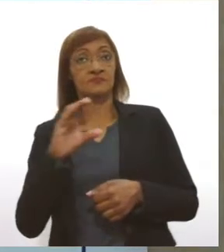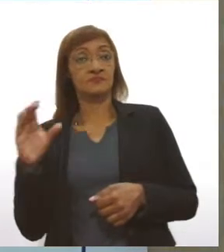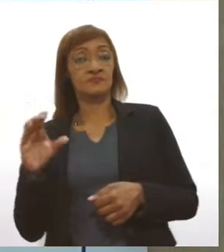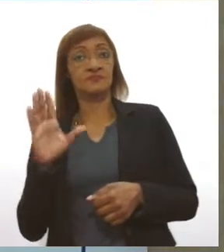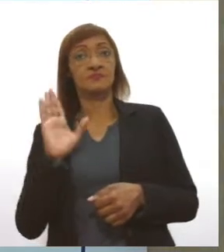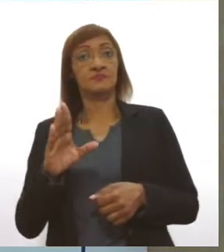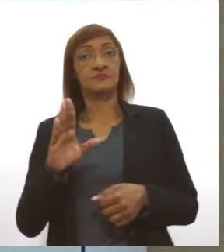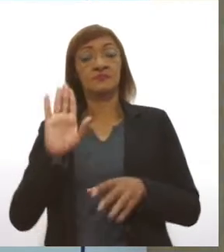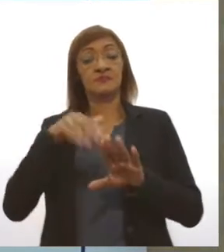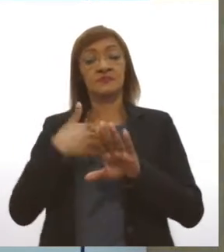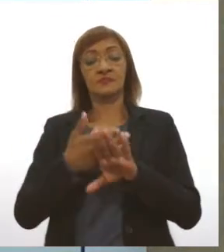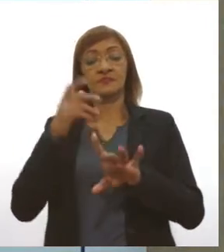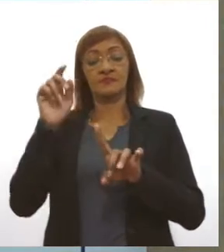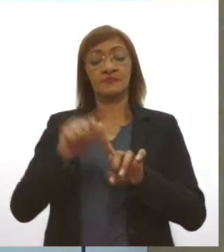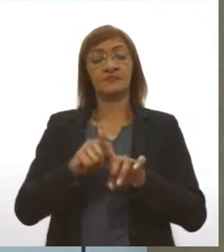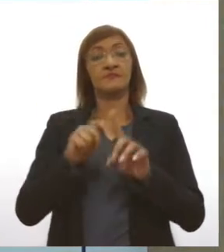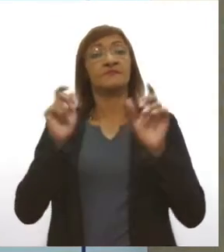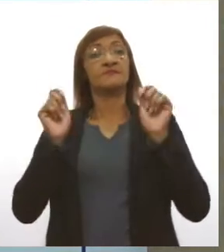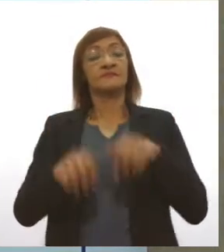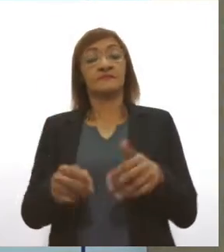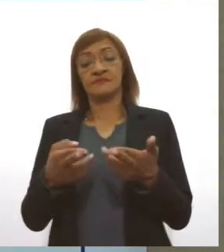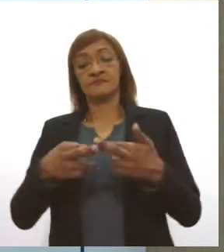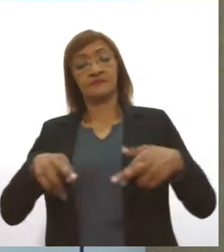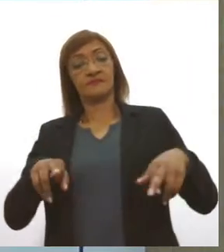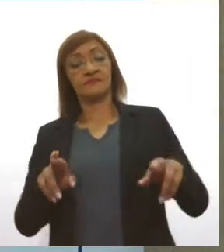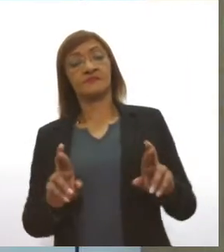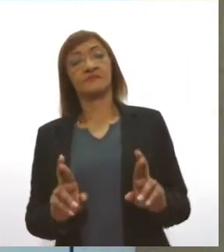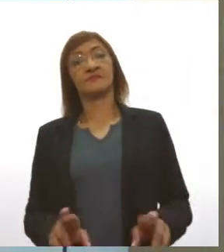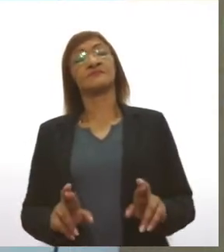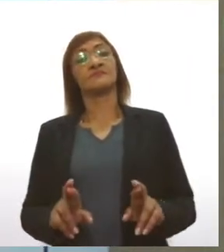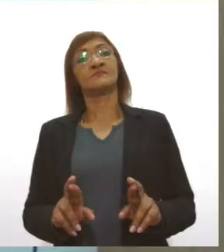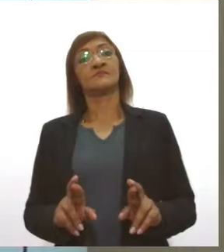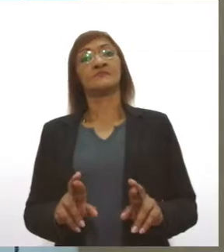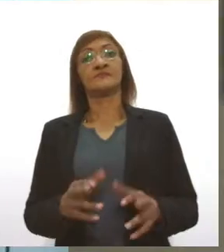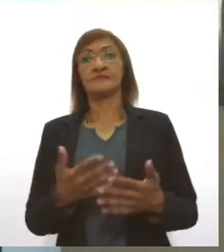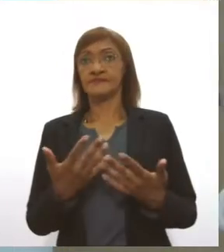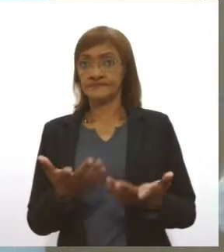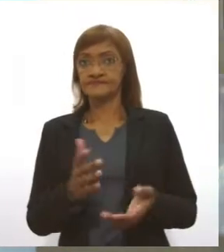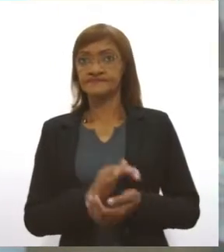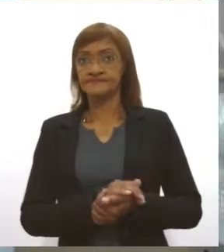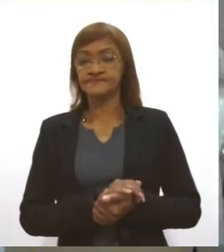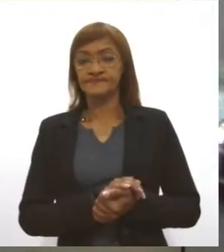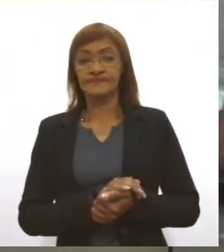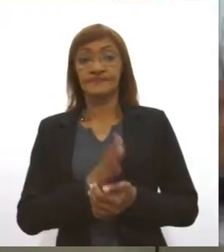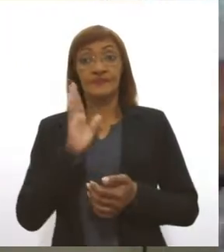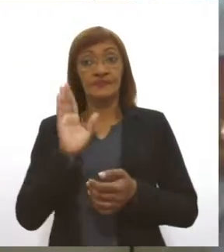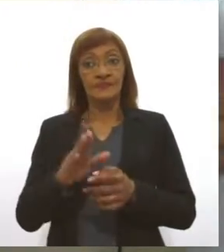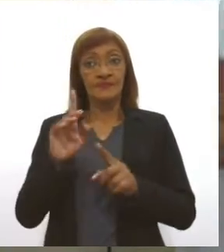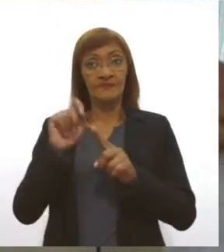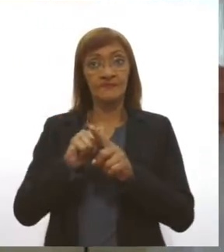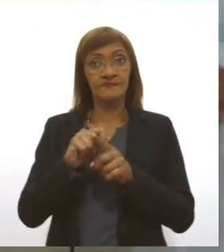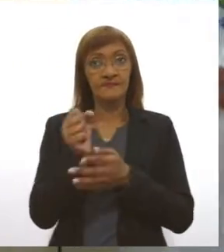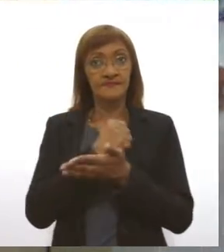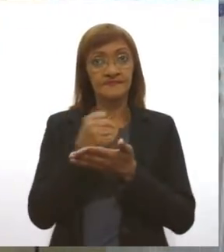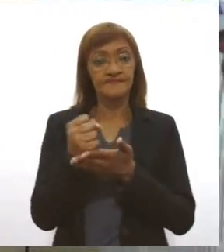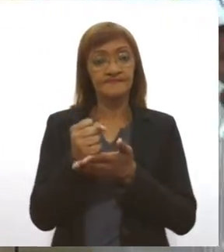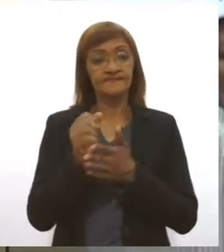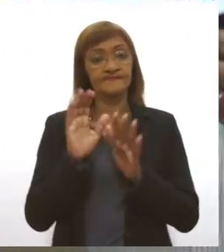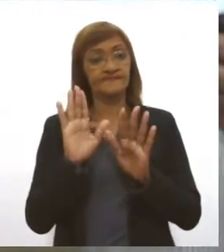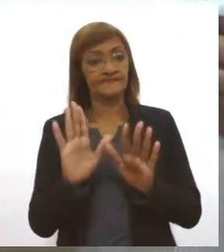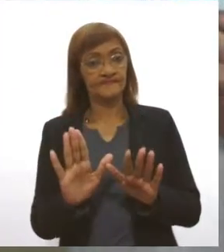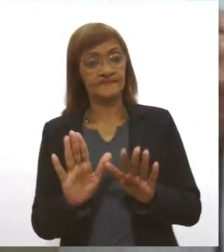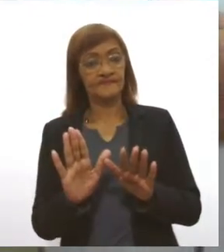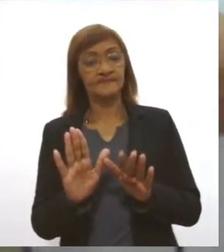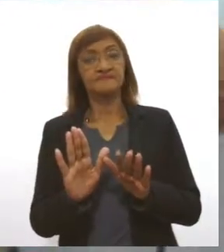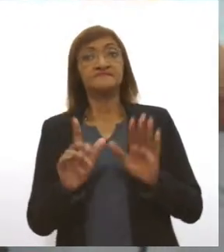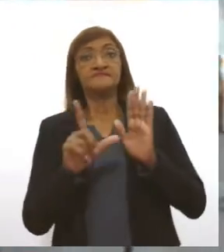proceda ao reparo daquele item danificado ou defeituoso. Ultrapassado esse prazo sem uma solução pelo estabelecimento,